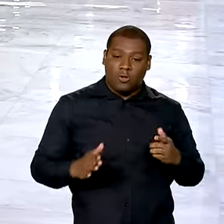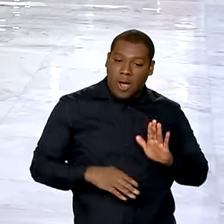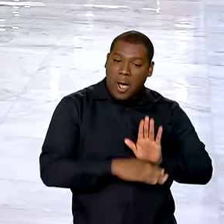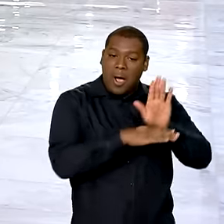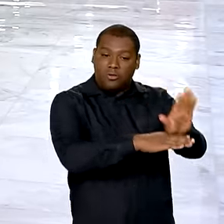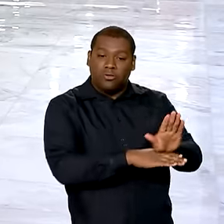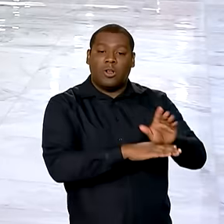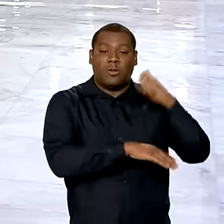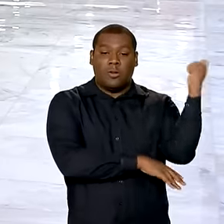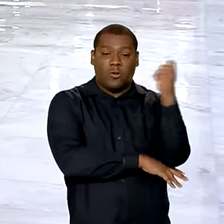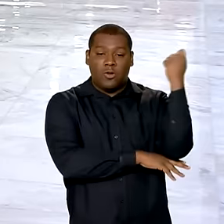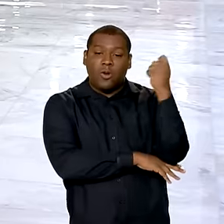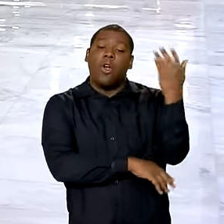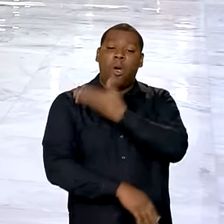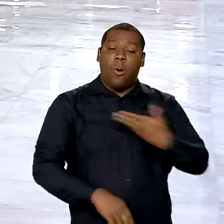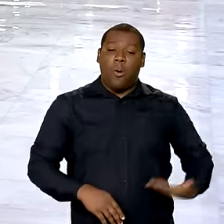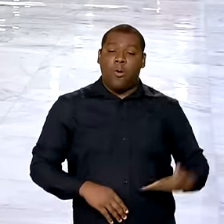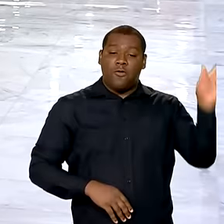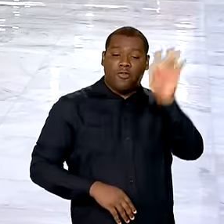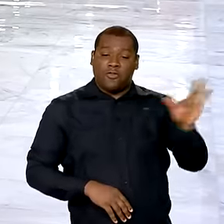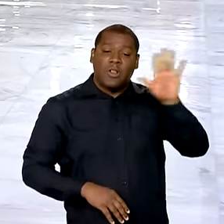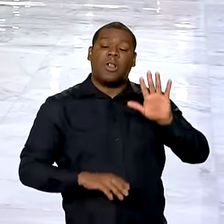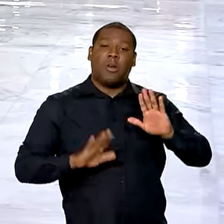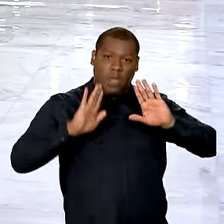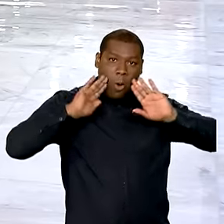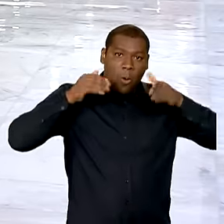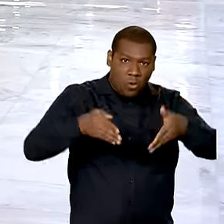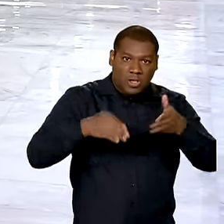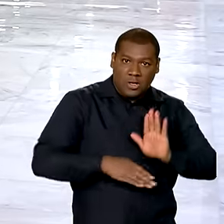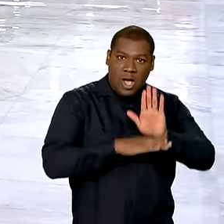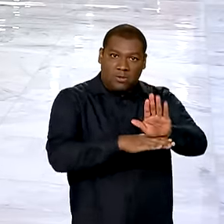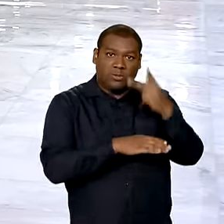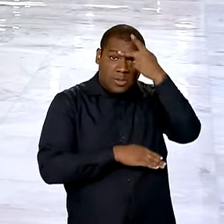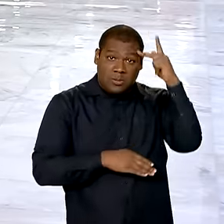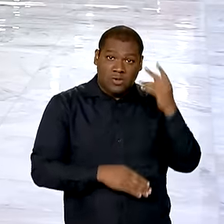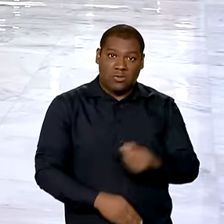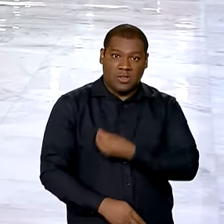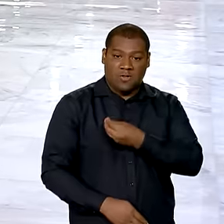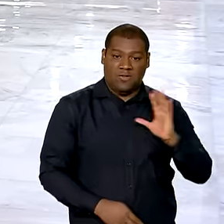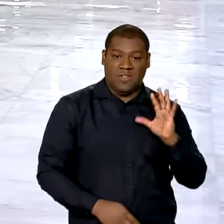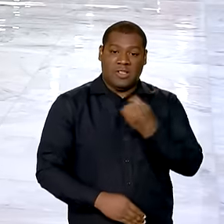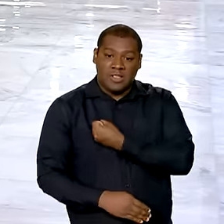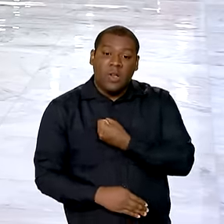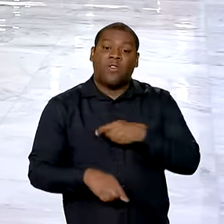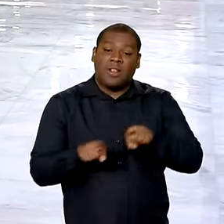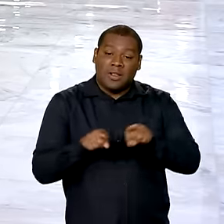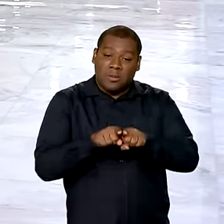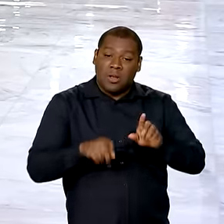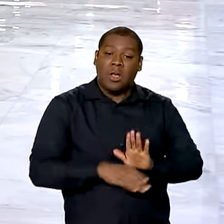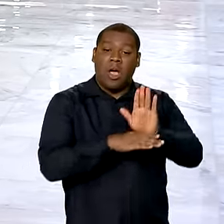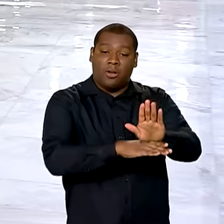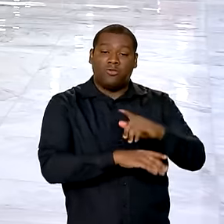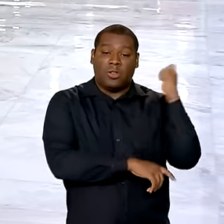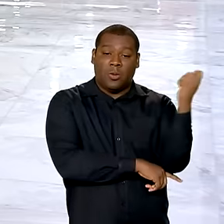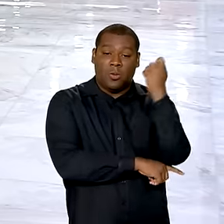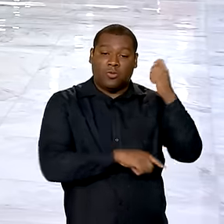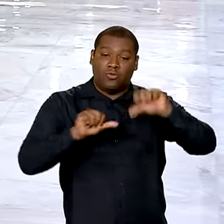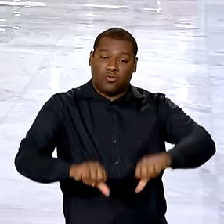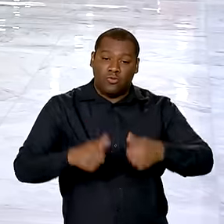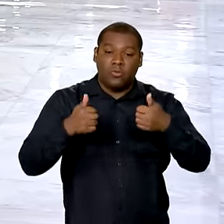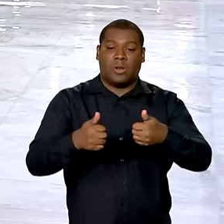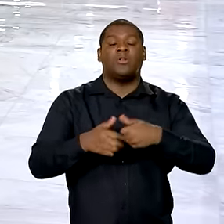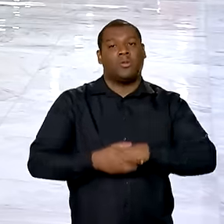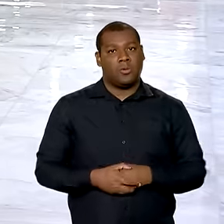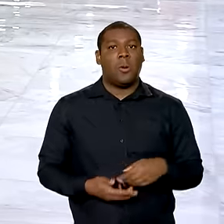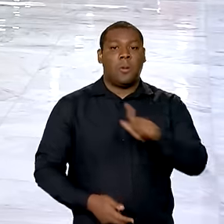não está medindo esforços para salvar vidas e auxiliar na reconstrução do Estado. Lula também afirmou que já está